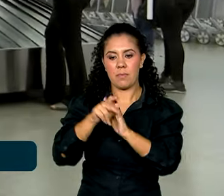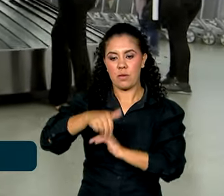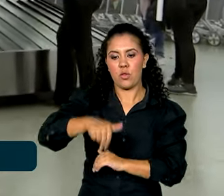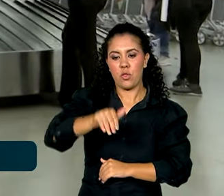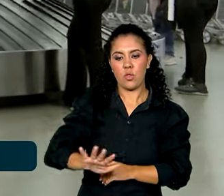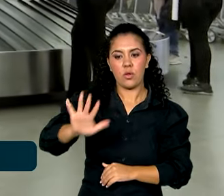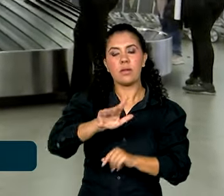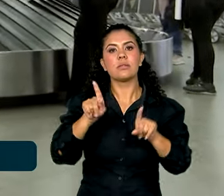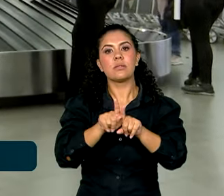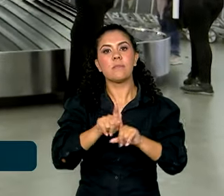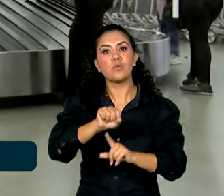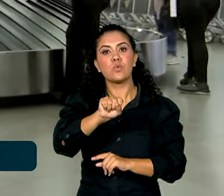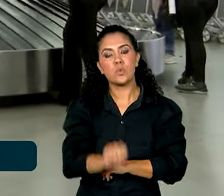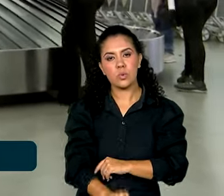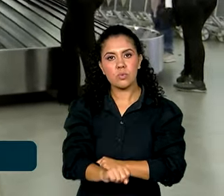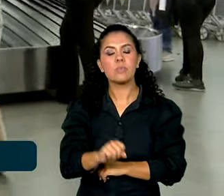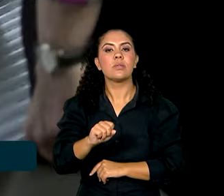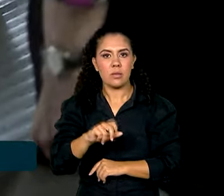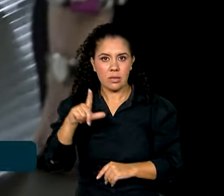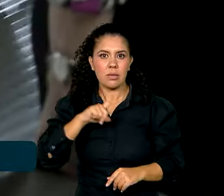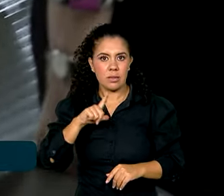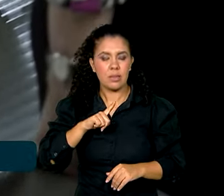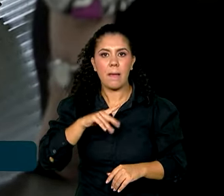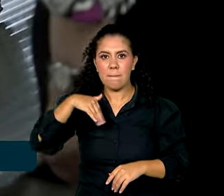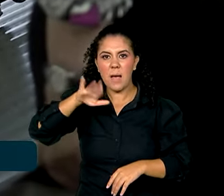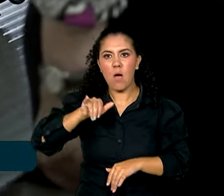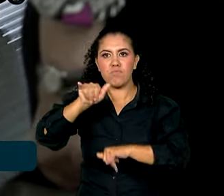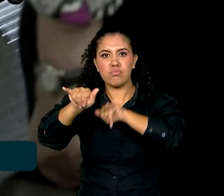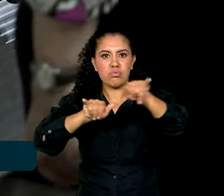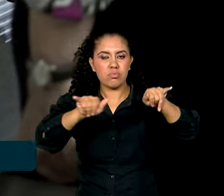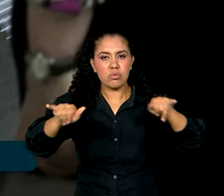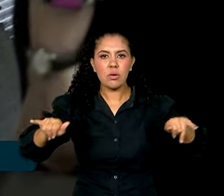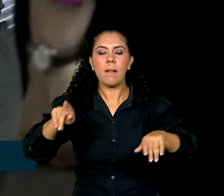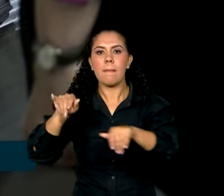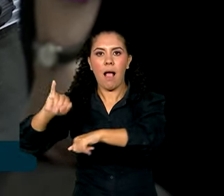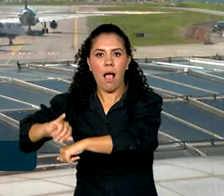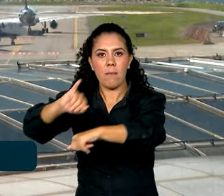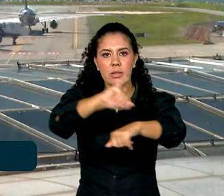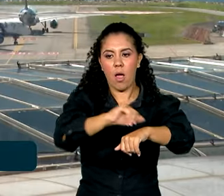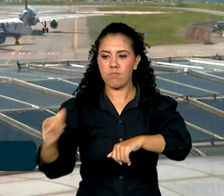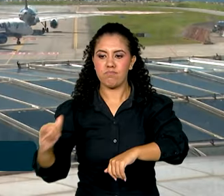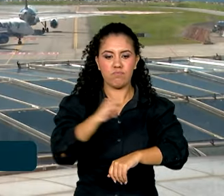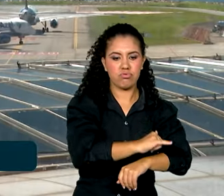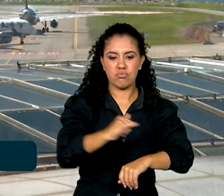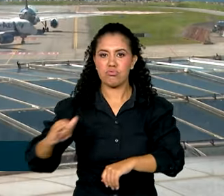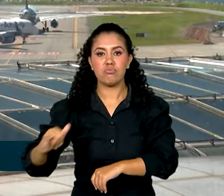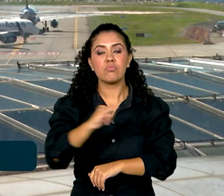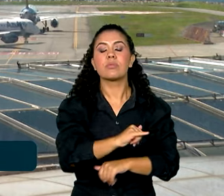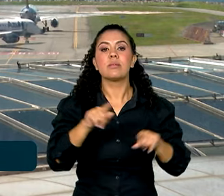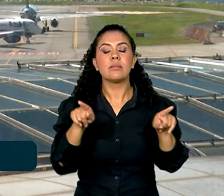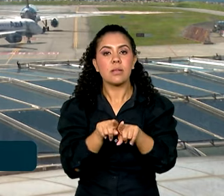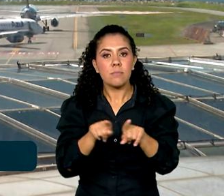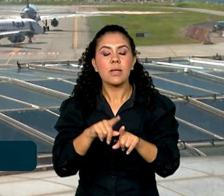da região Sul, com ampliação significativa de voos que conectam os aeroportos das capitais brasileiras. Essas rotas aéreas também